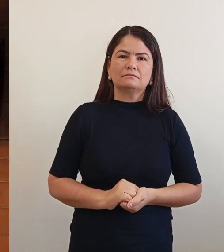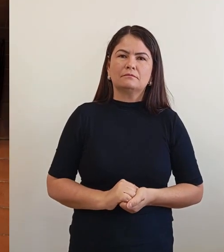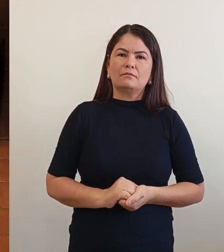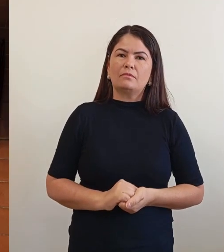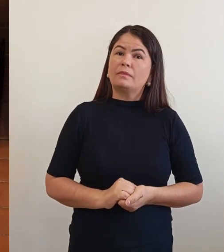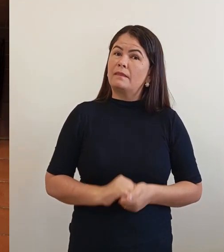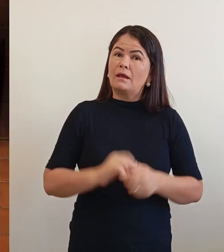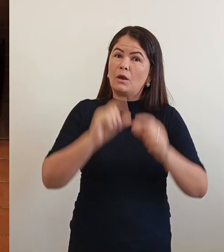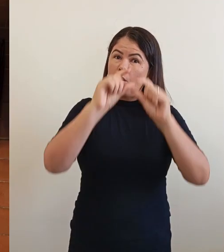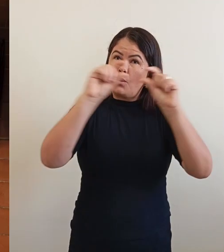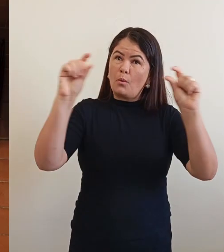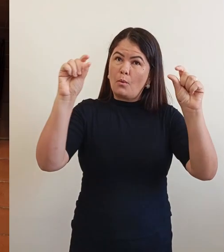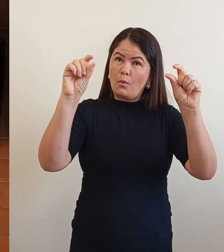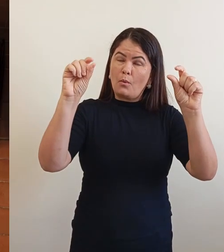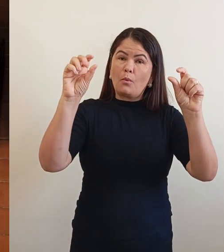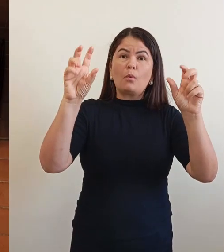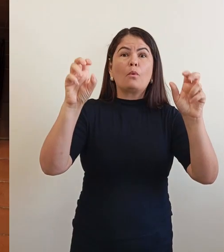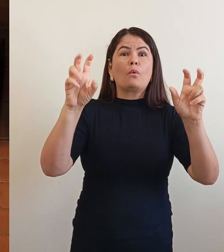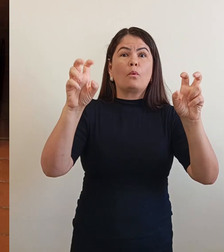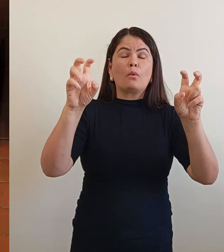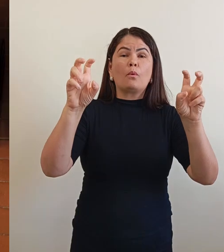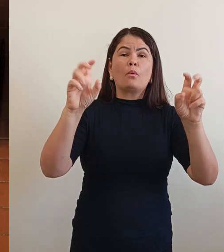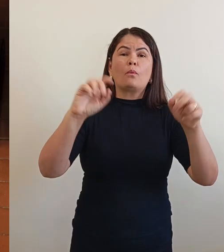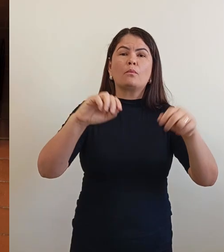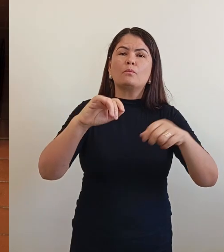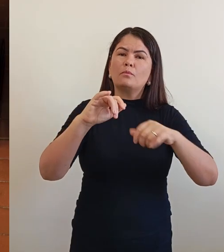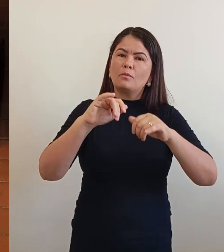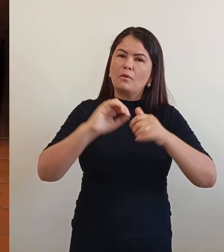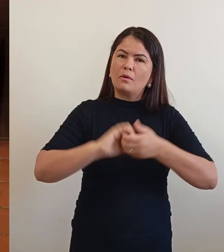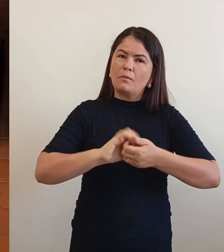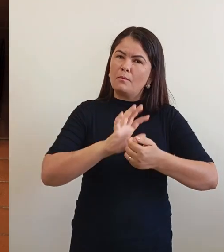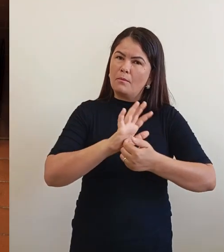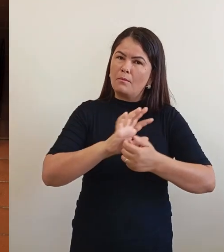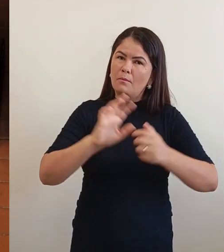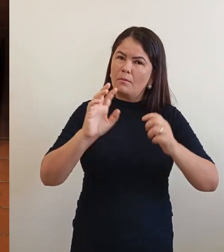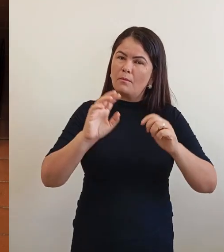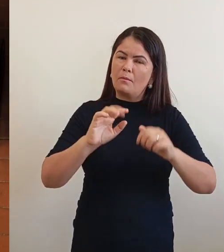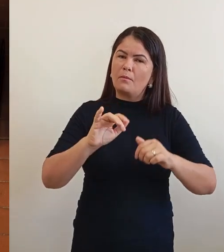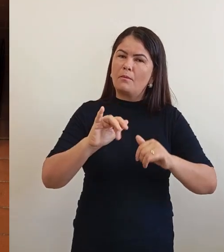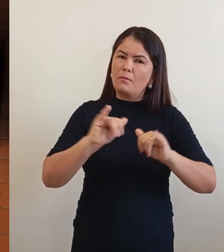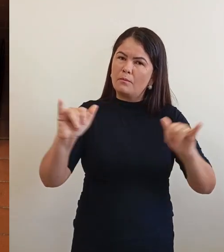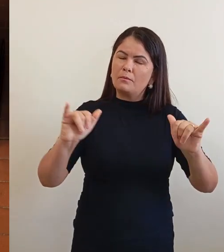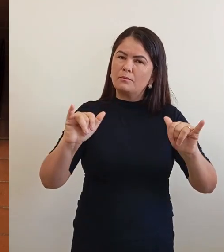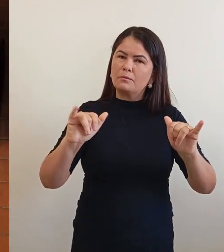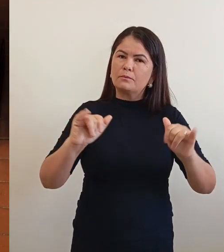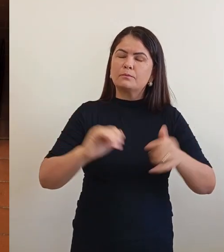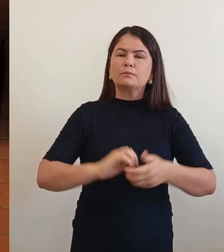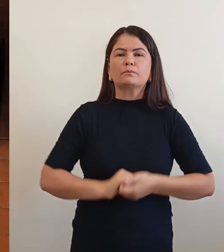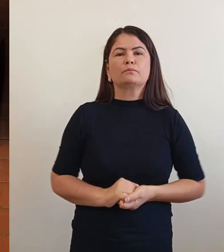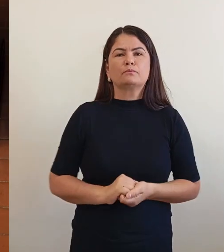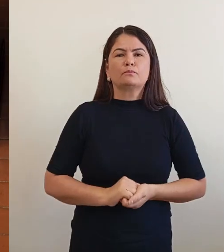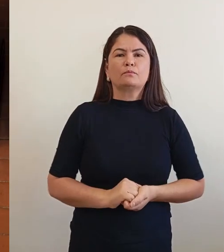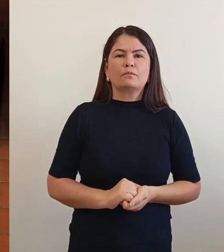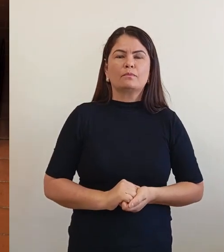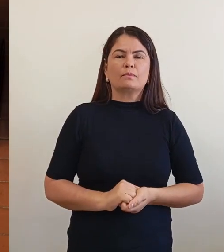fala isso. Então, é isso aí. Partimos, então, para...